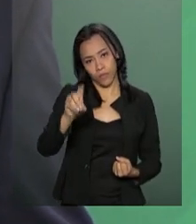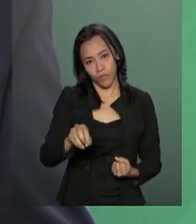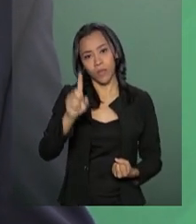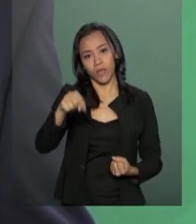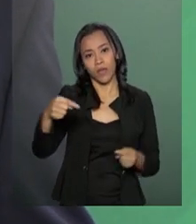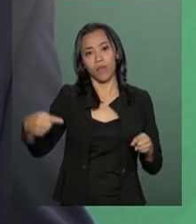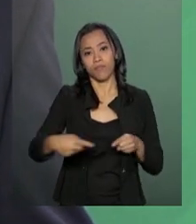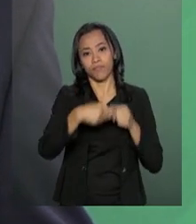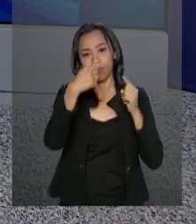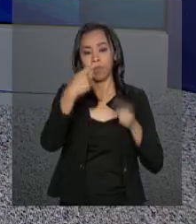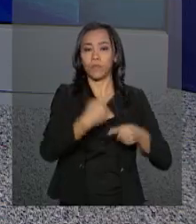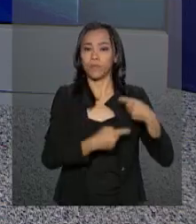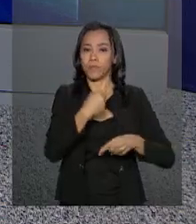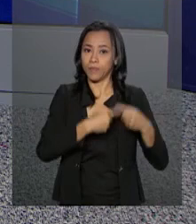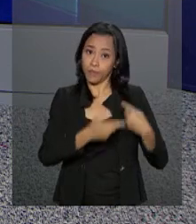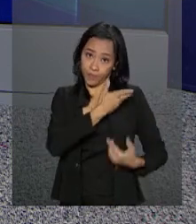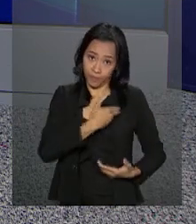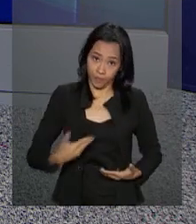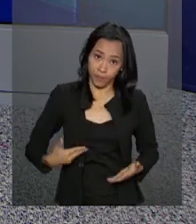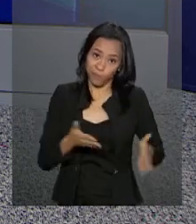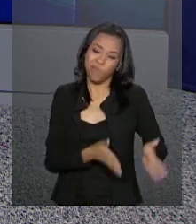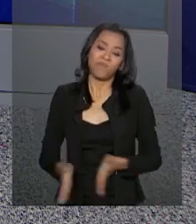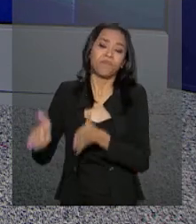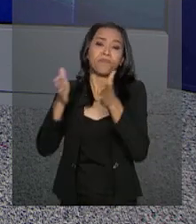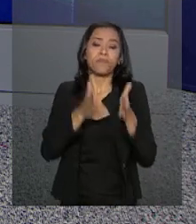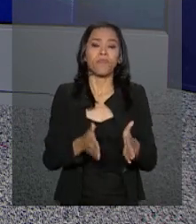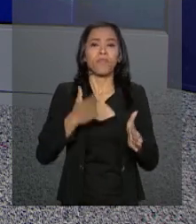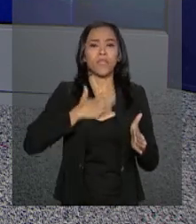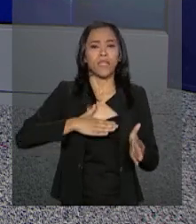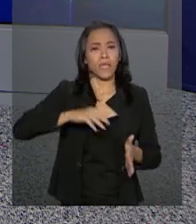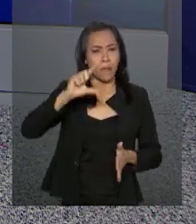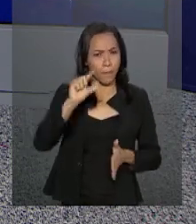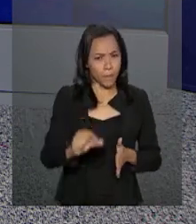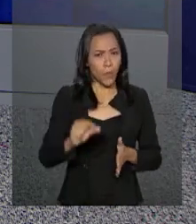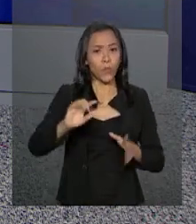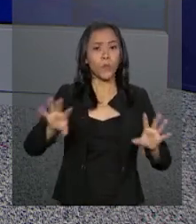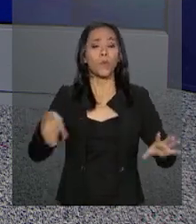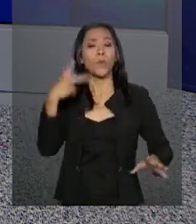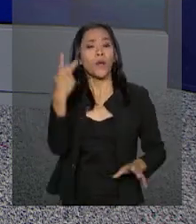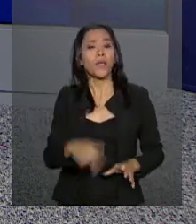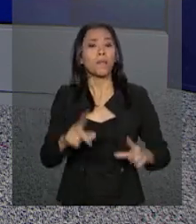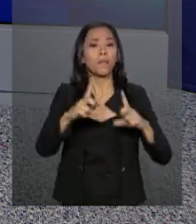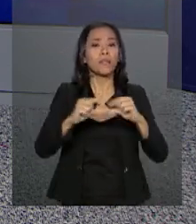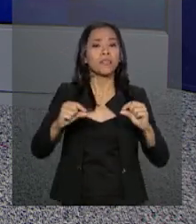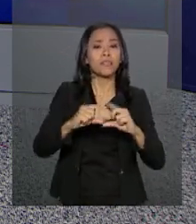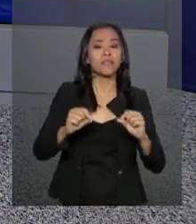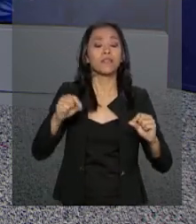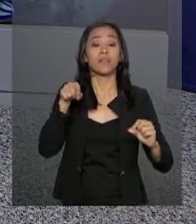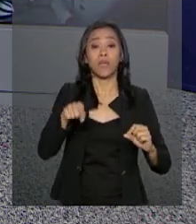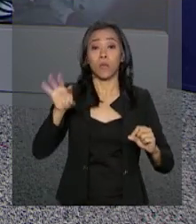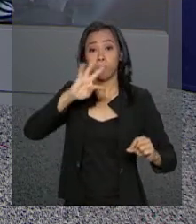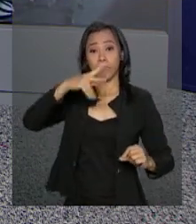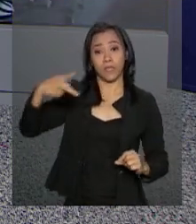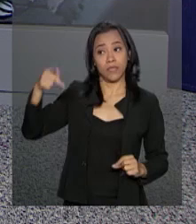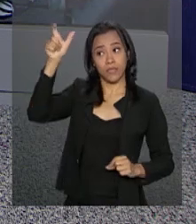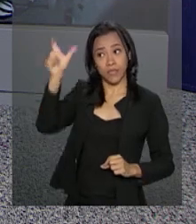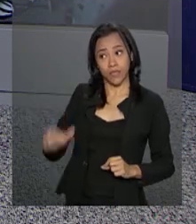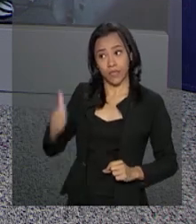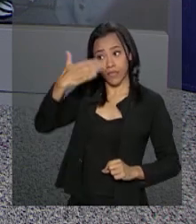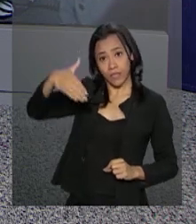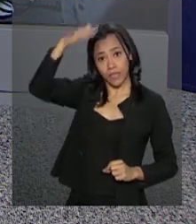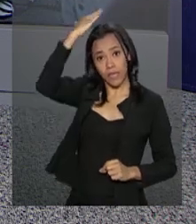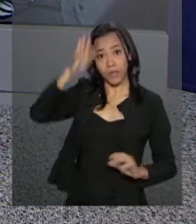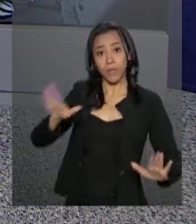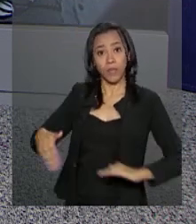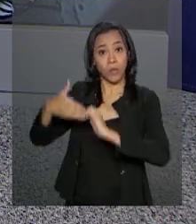2030. E daqui a pouco, no Clube do Exército em Brasília, o presidente Michel Temer recebe cumprimentos